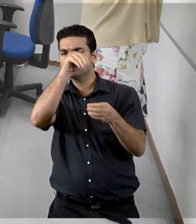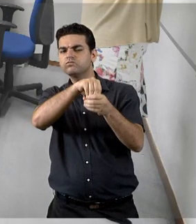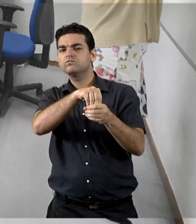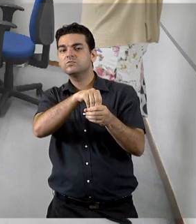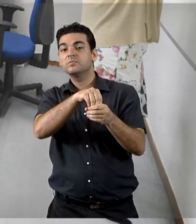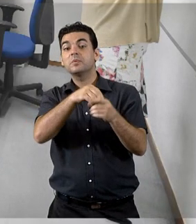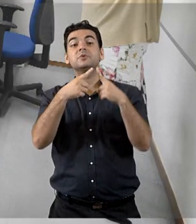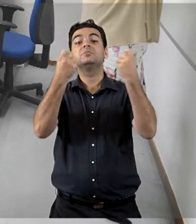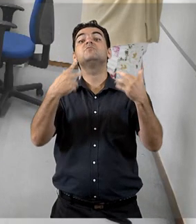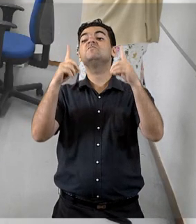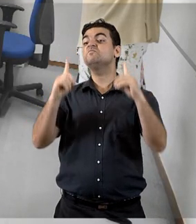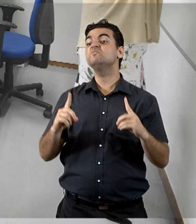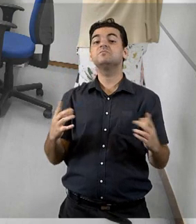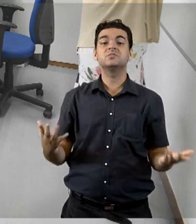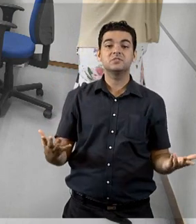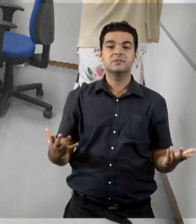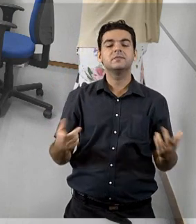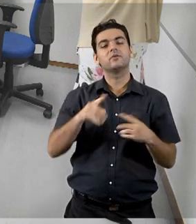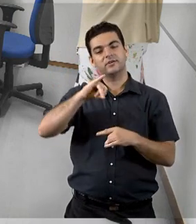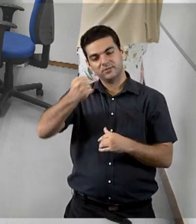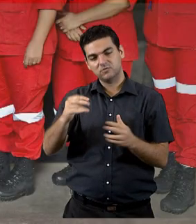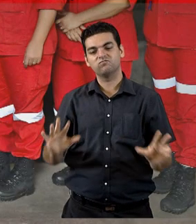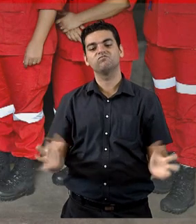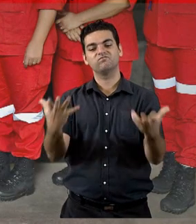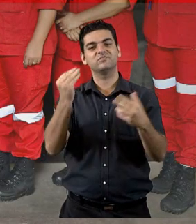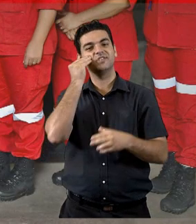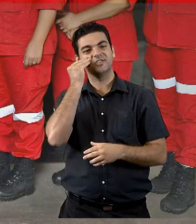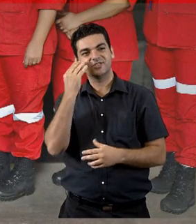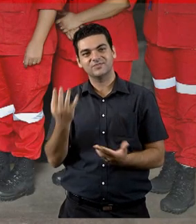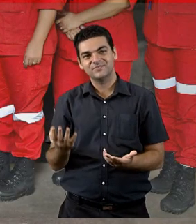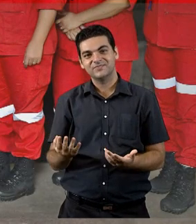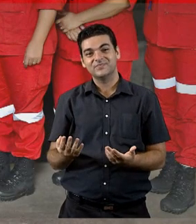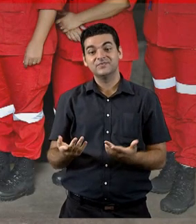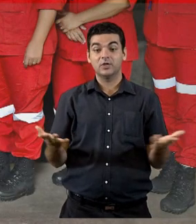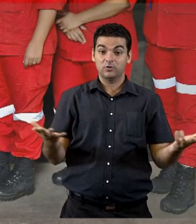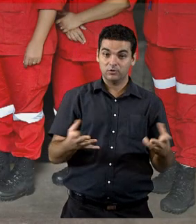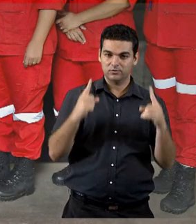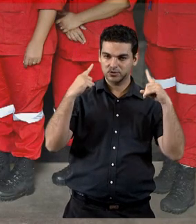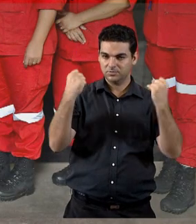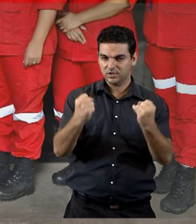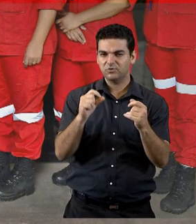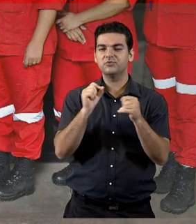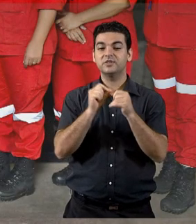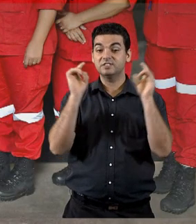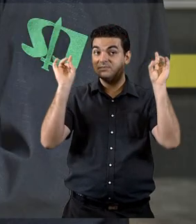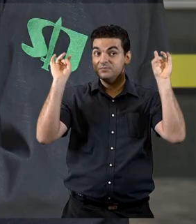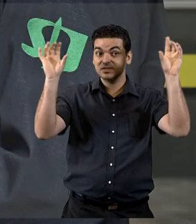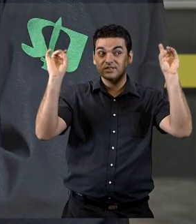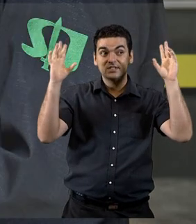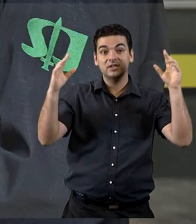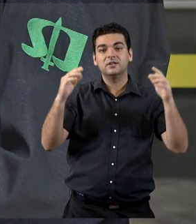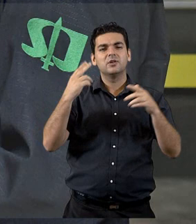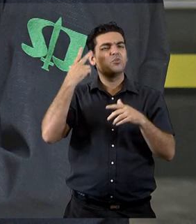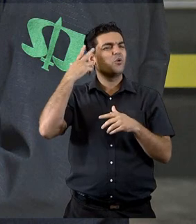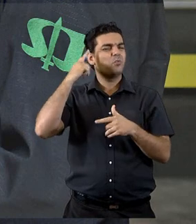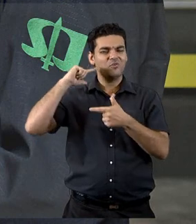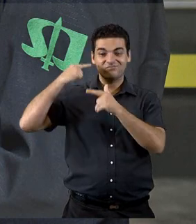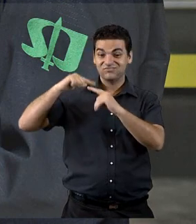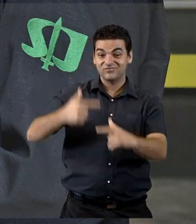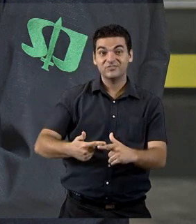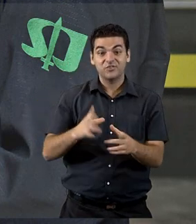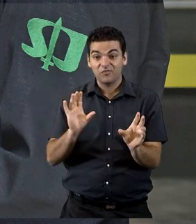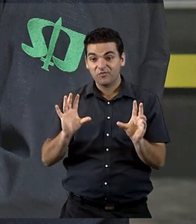promovido pelo STJ. Além disso, o Tribunal realizou uma edição especial da tradicional aula de formação de brigadistas